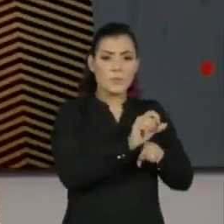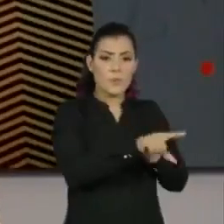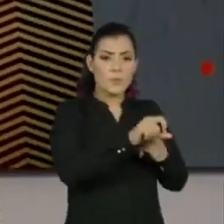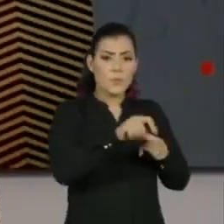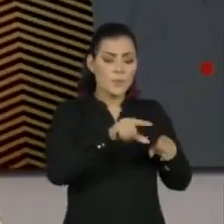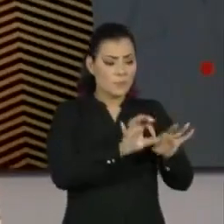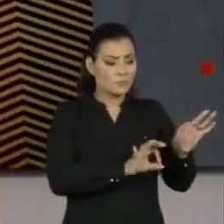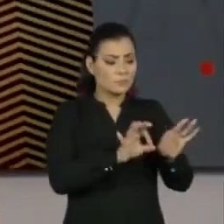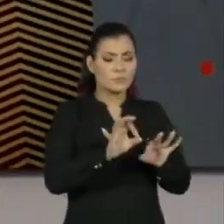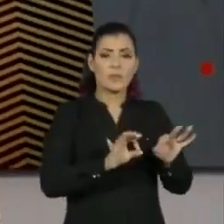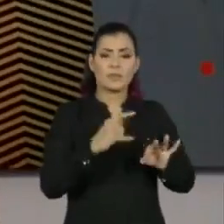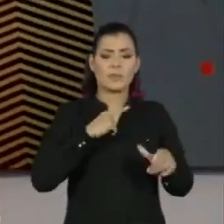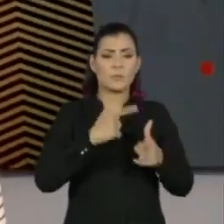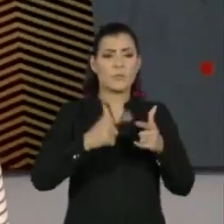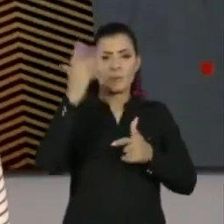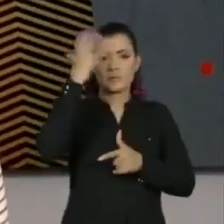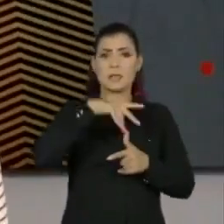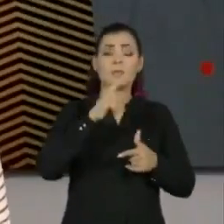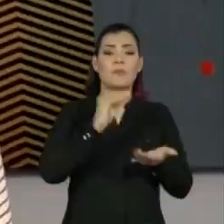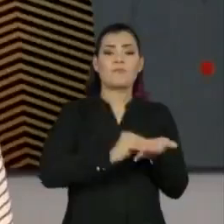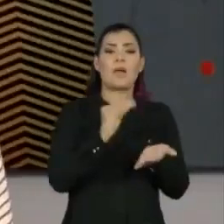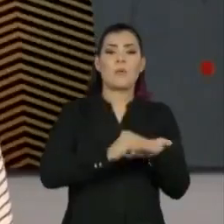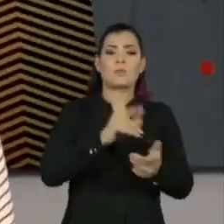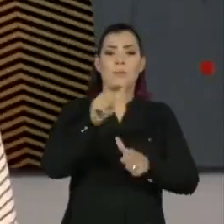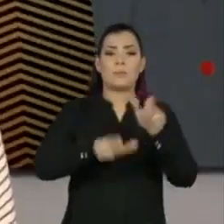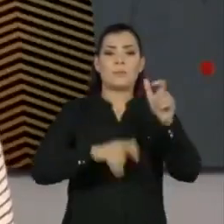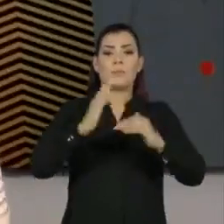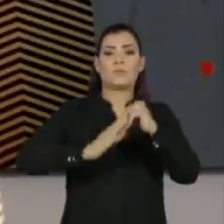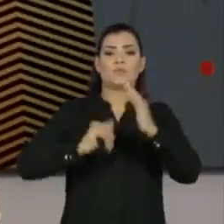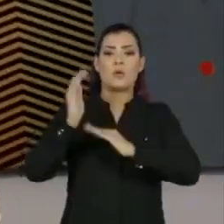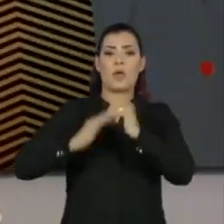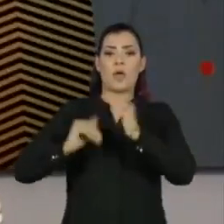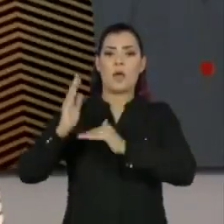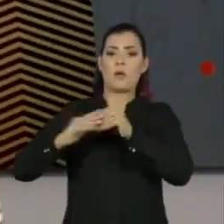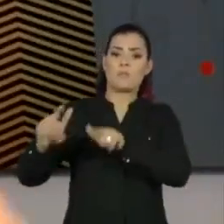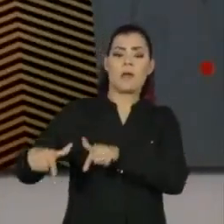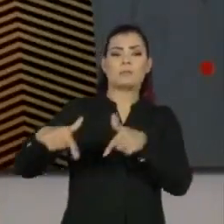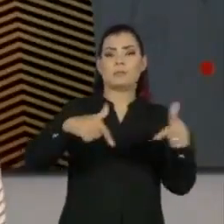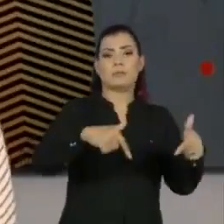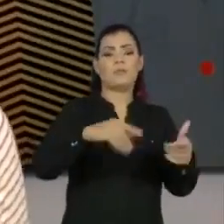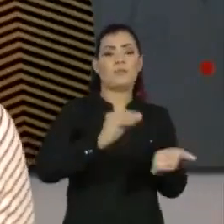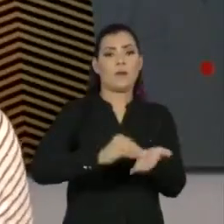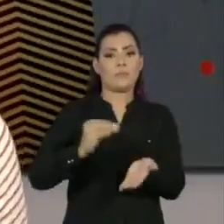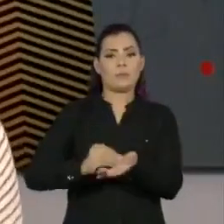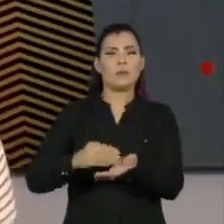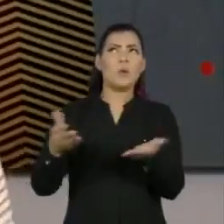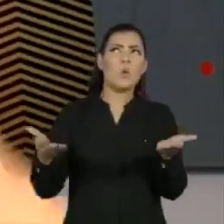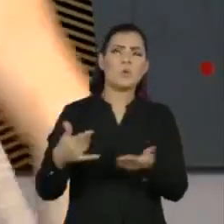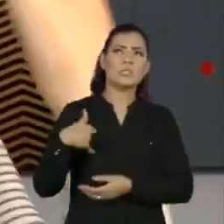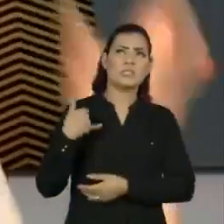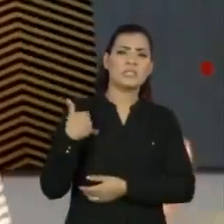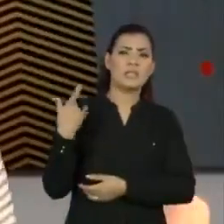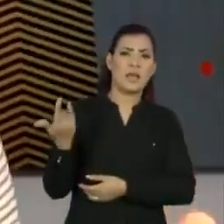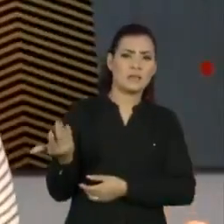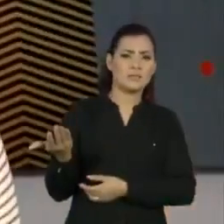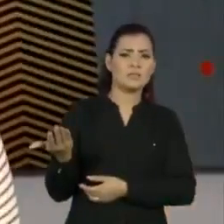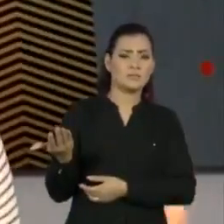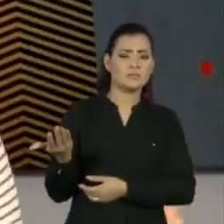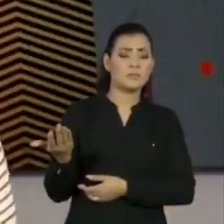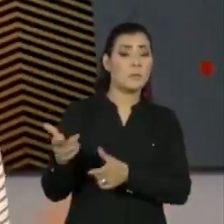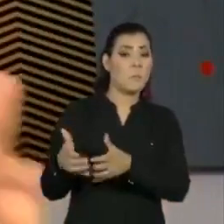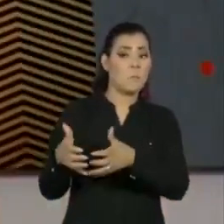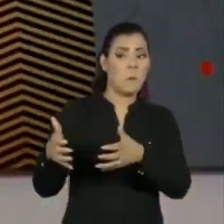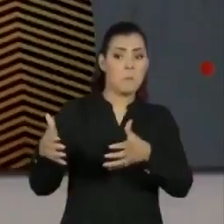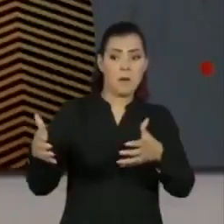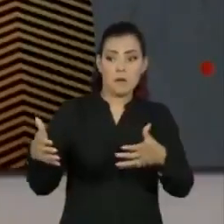tem hoje um problema grande também de mão de obra no campo. O índice médio de idade de mão de obra vem crescendo